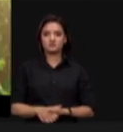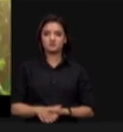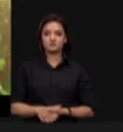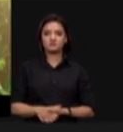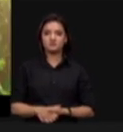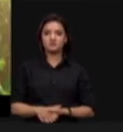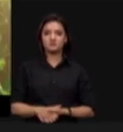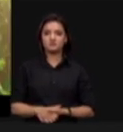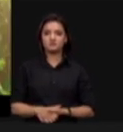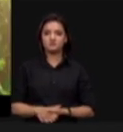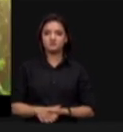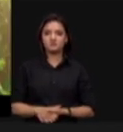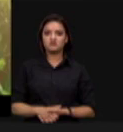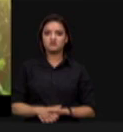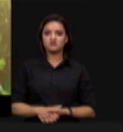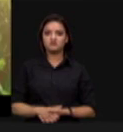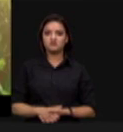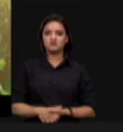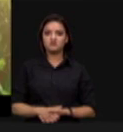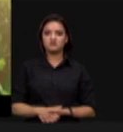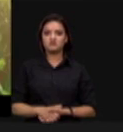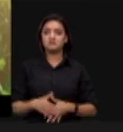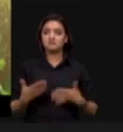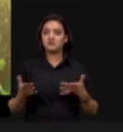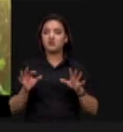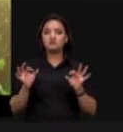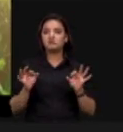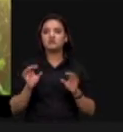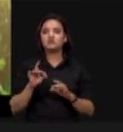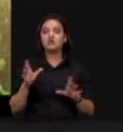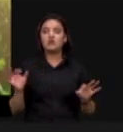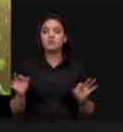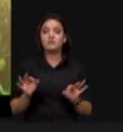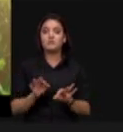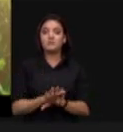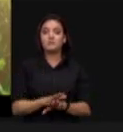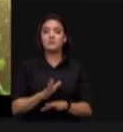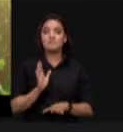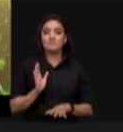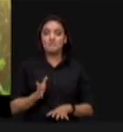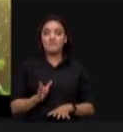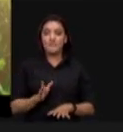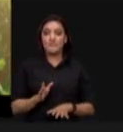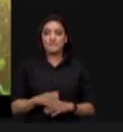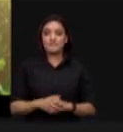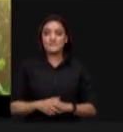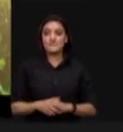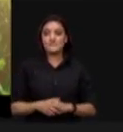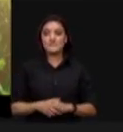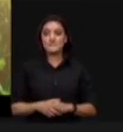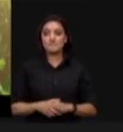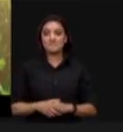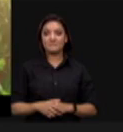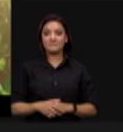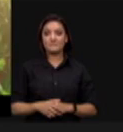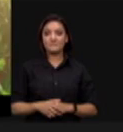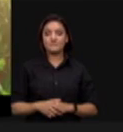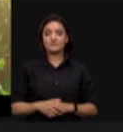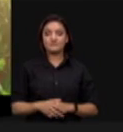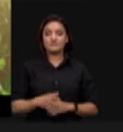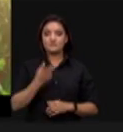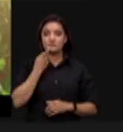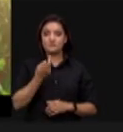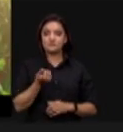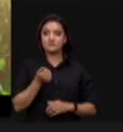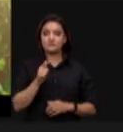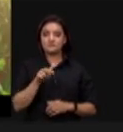conversa com a rapidez que o tempo me permitiu, senhor ministro Luiz Alberto Marroso. É o seguinte, o